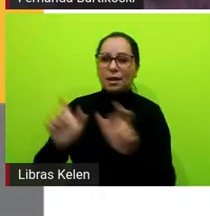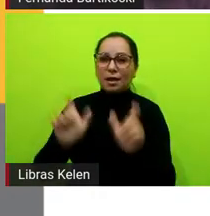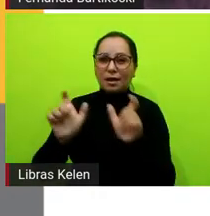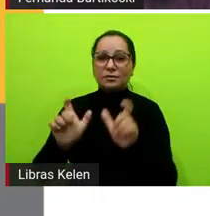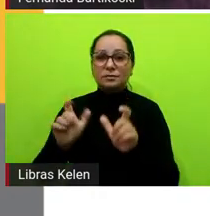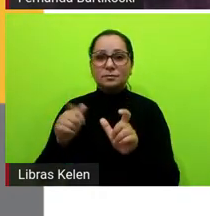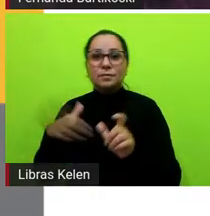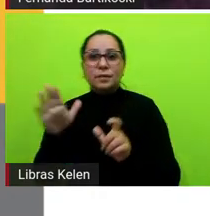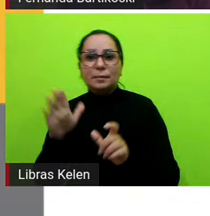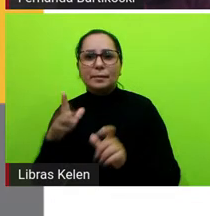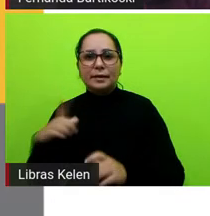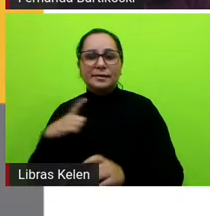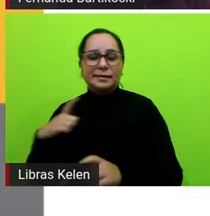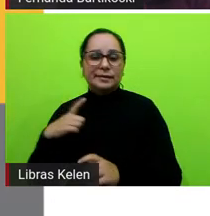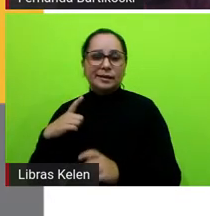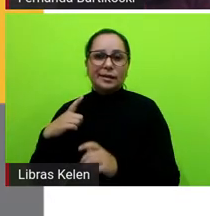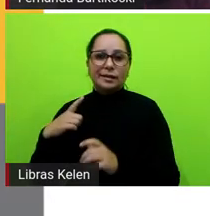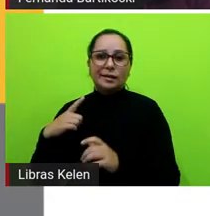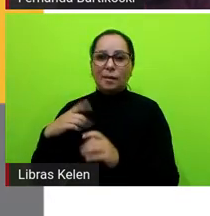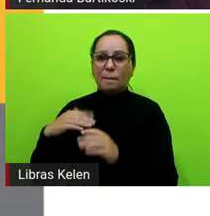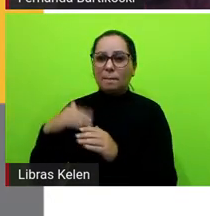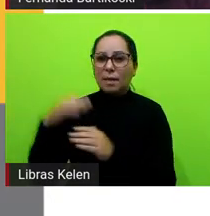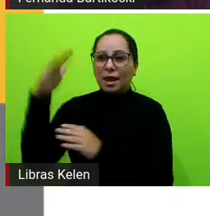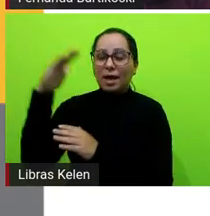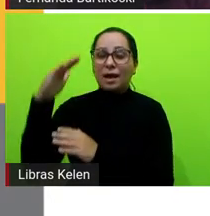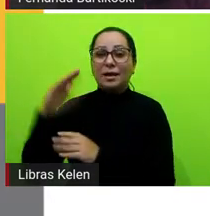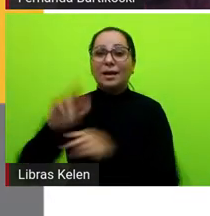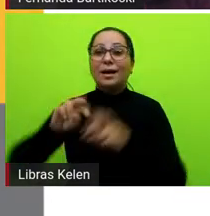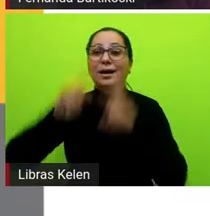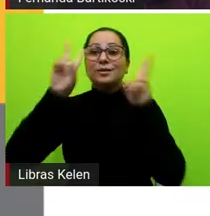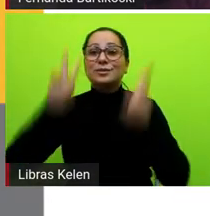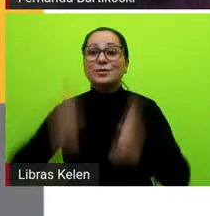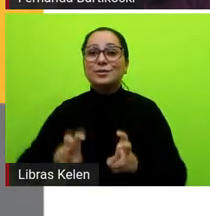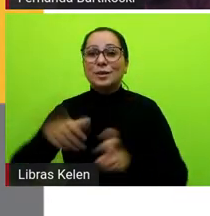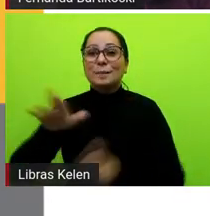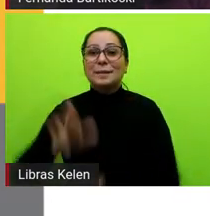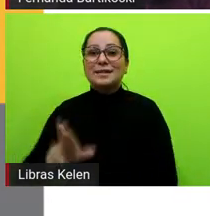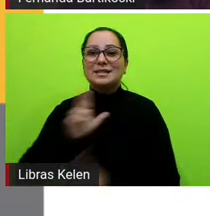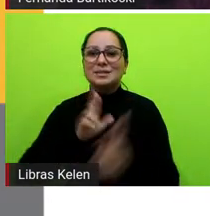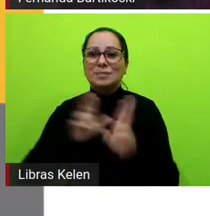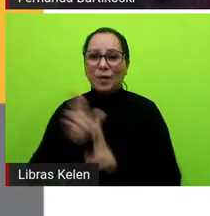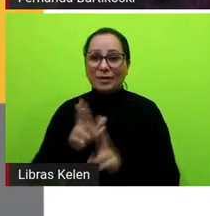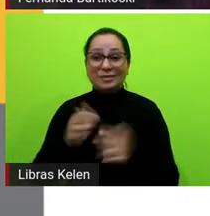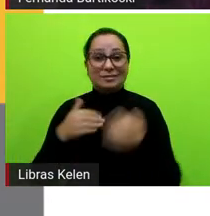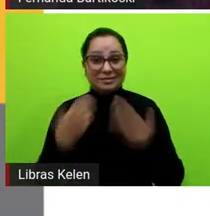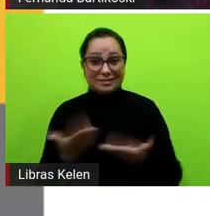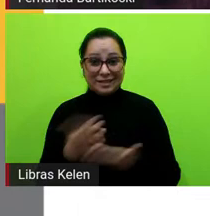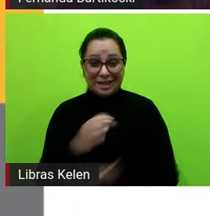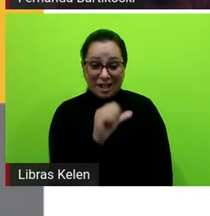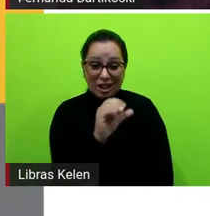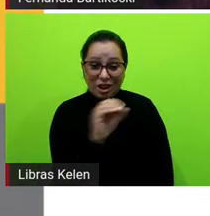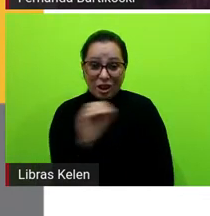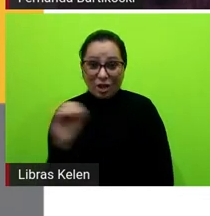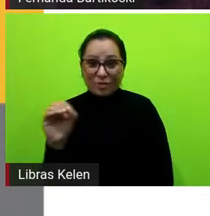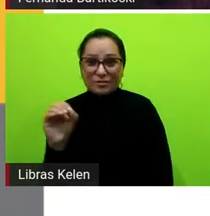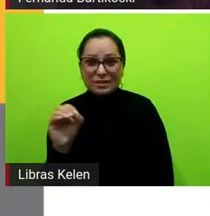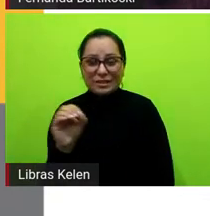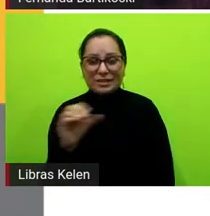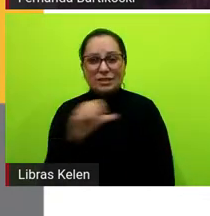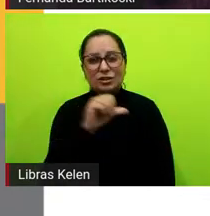cresce na nuvem de palavras é porque teve mais respostas, né? Então, dos 907